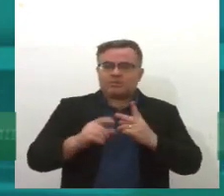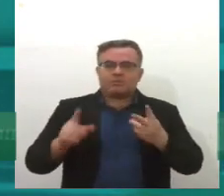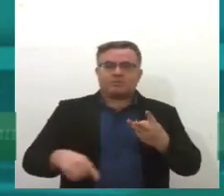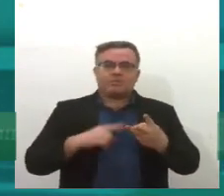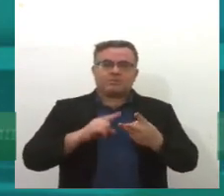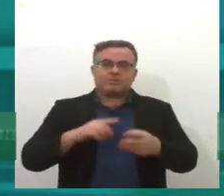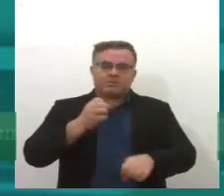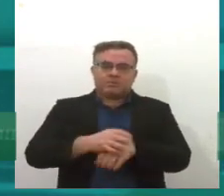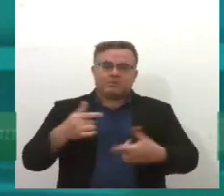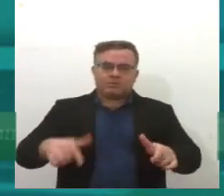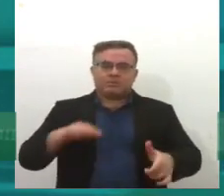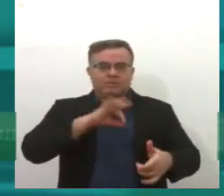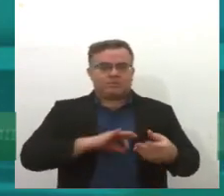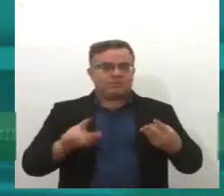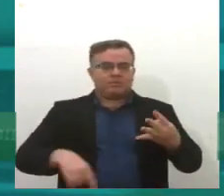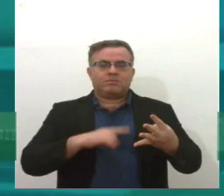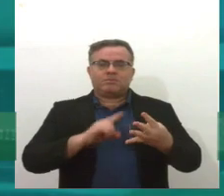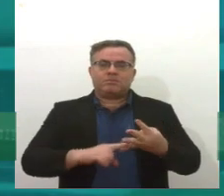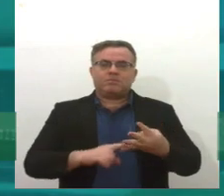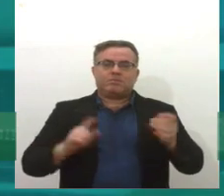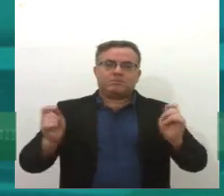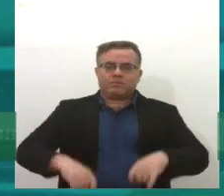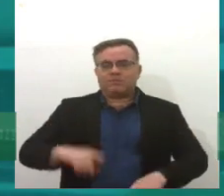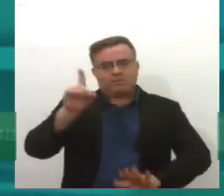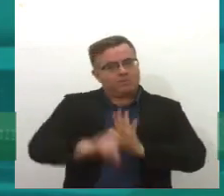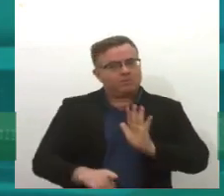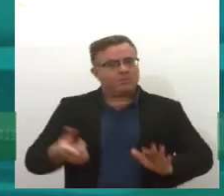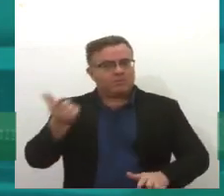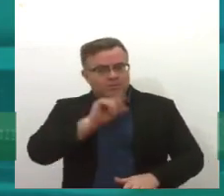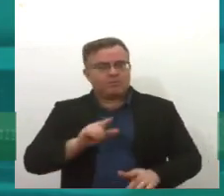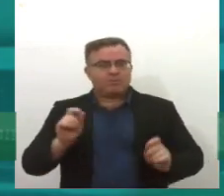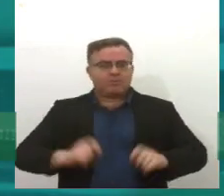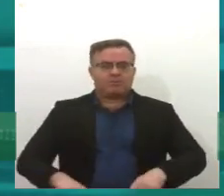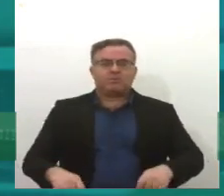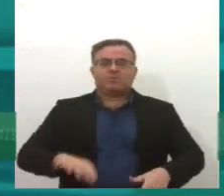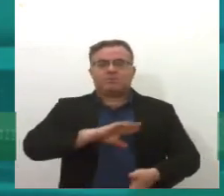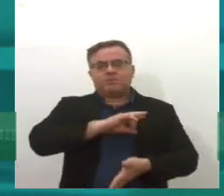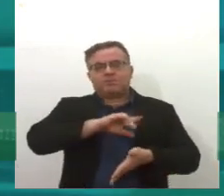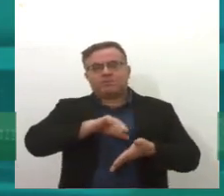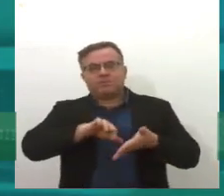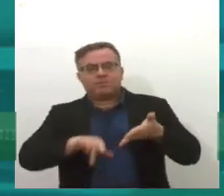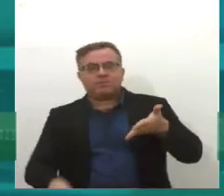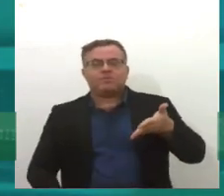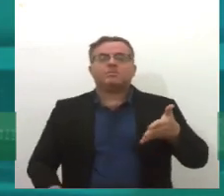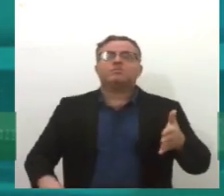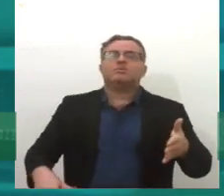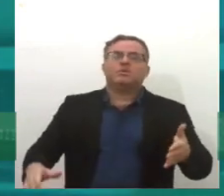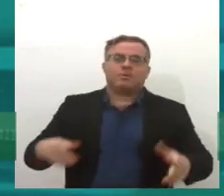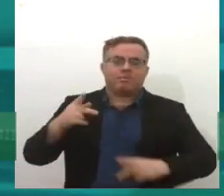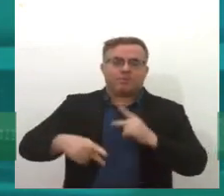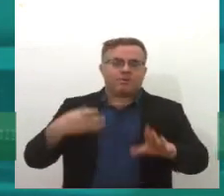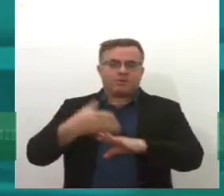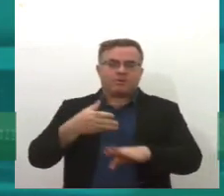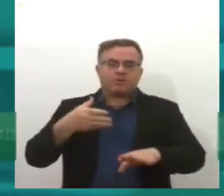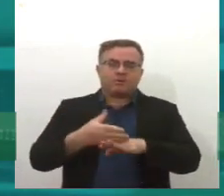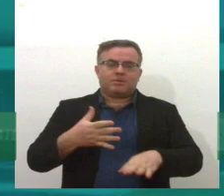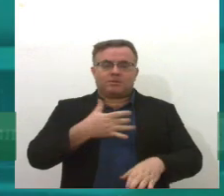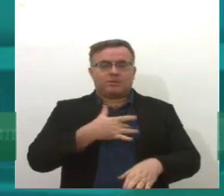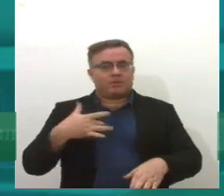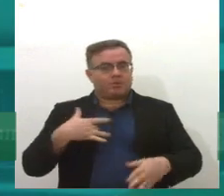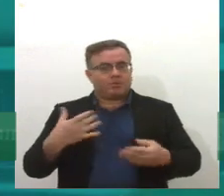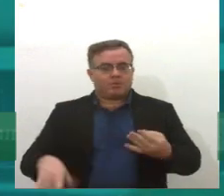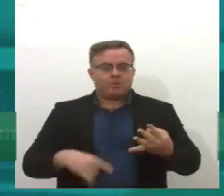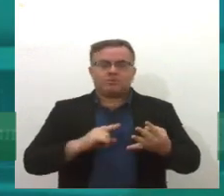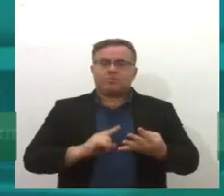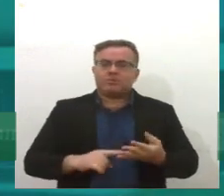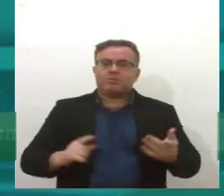emprego e renda, que têm a ver com garantia de direitos, com acesso da população a serviços de saúde, a